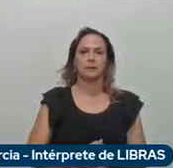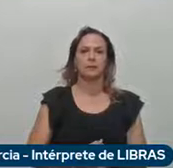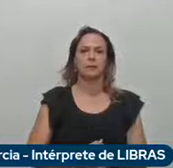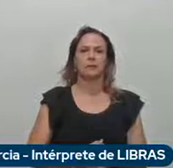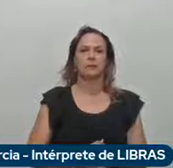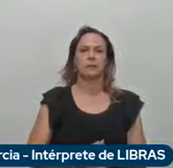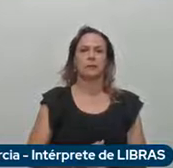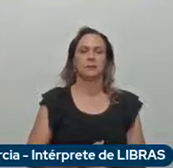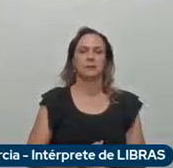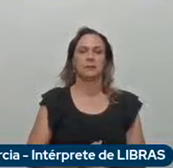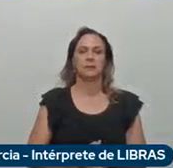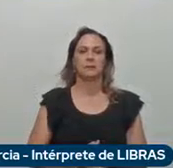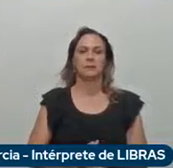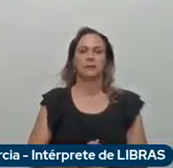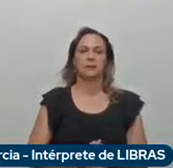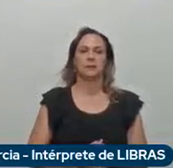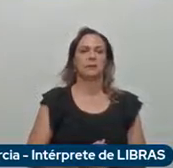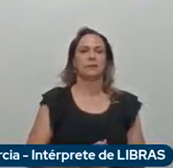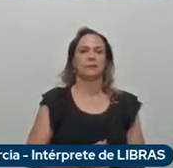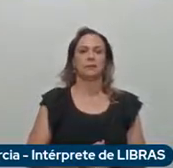A liberdade de movimento para todos.